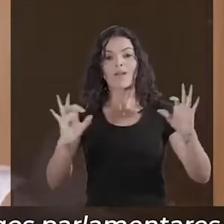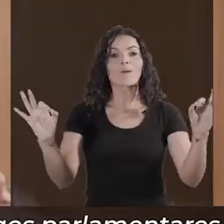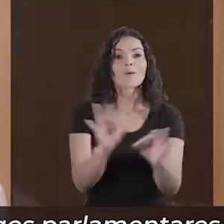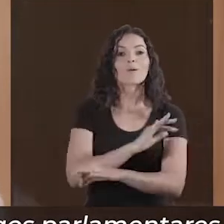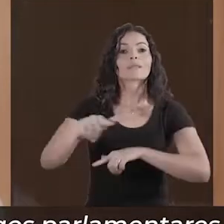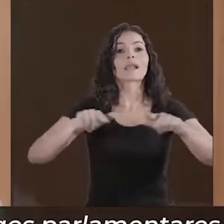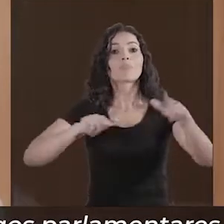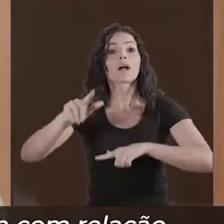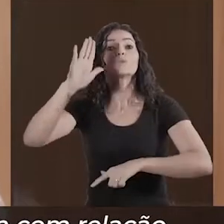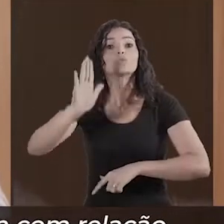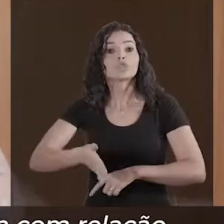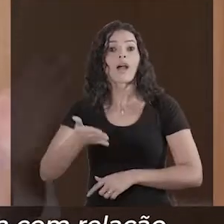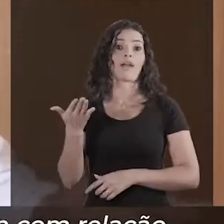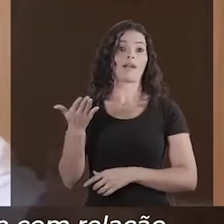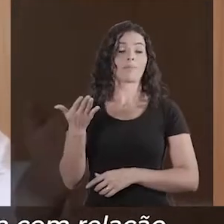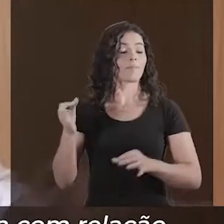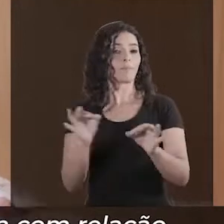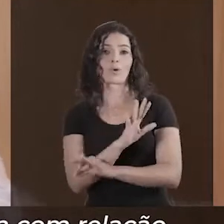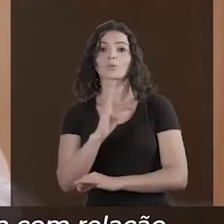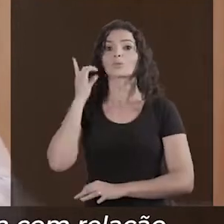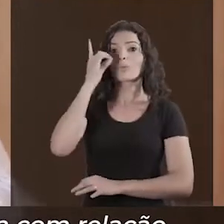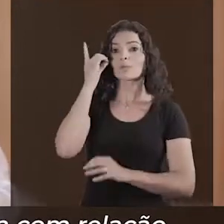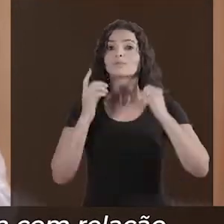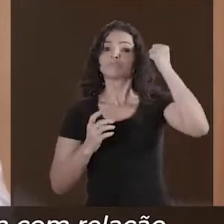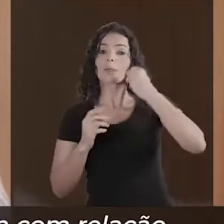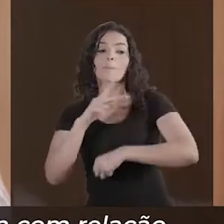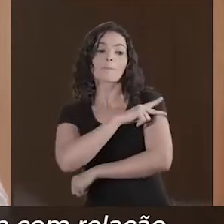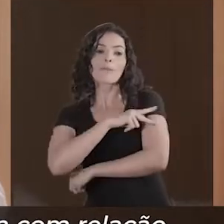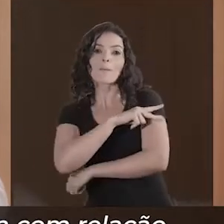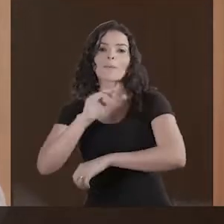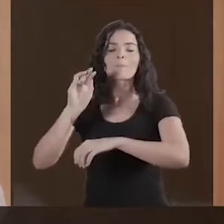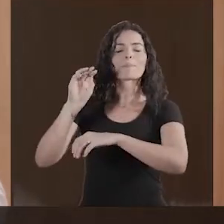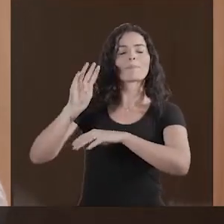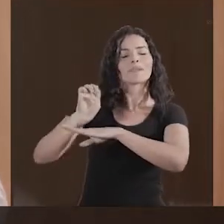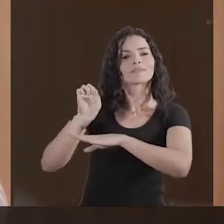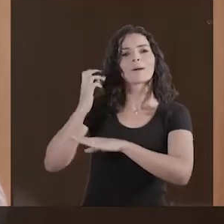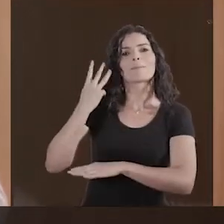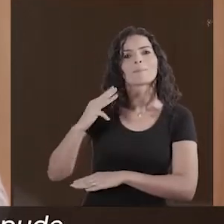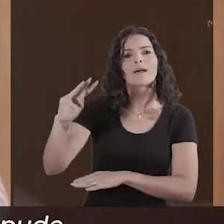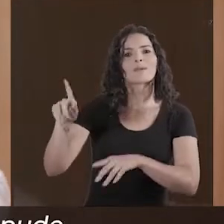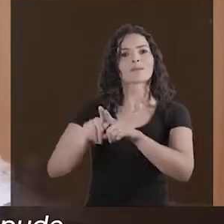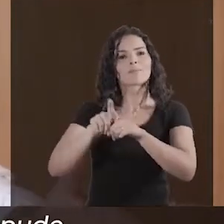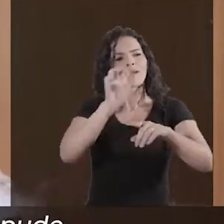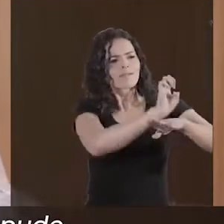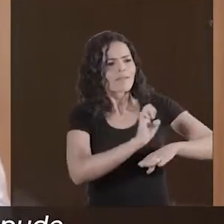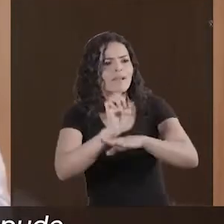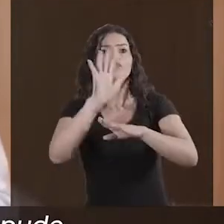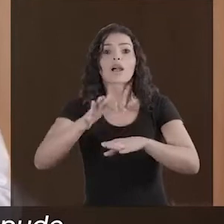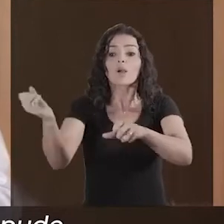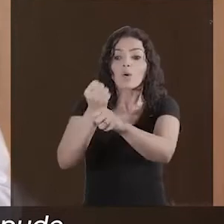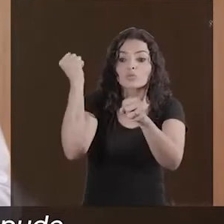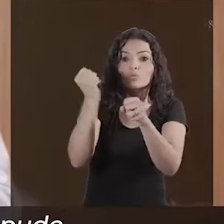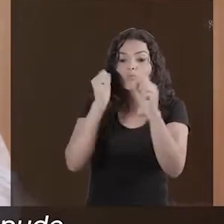nossos queridos amigos parlamentares do Piauí, do Maranhão e dos outros estados fazem com relação a essa estrada. Hoje foi um dia de